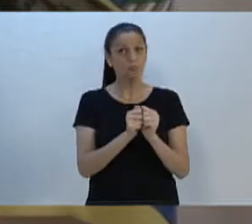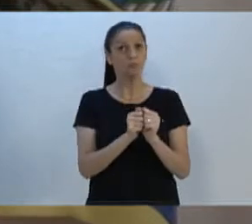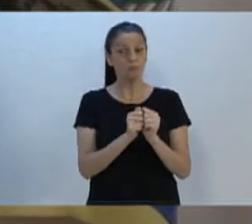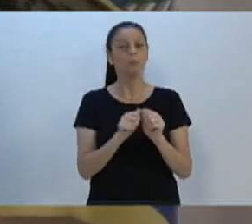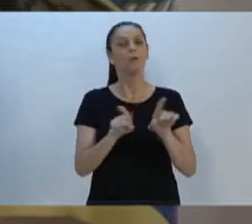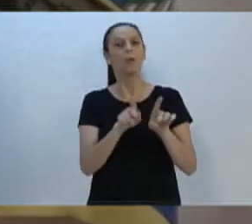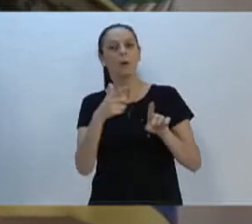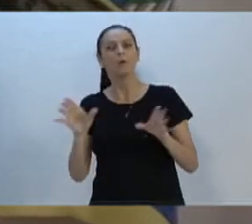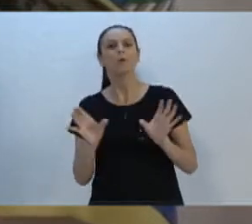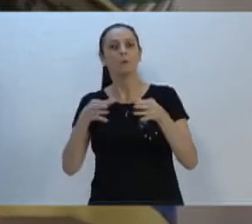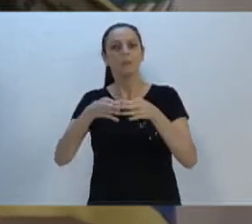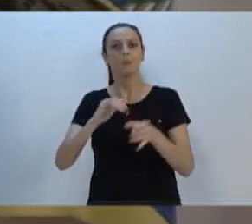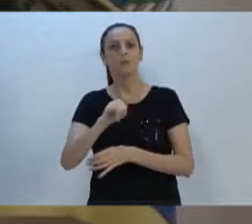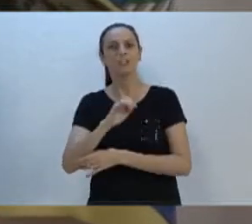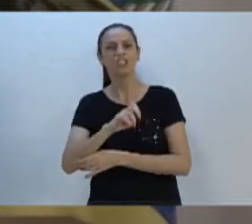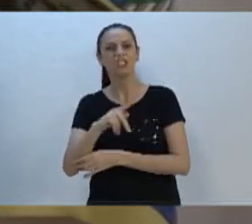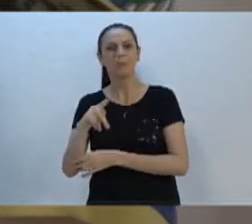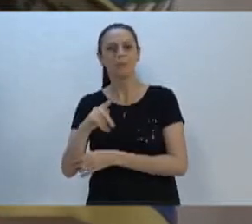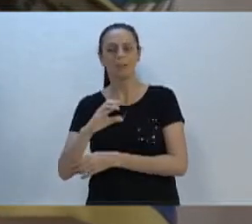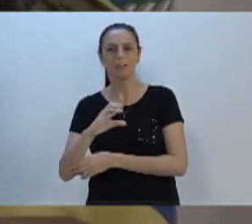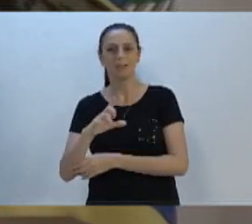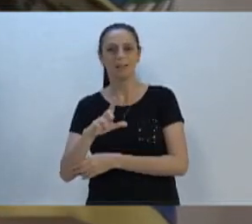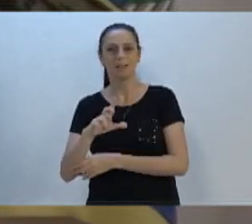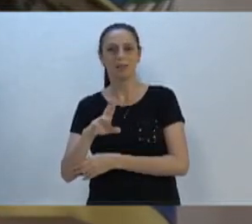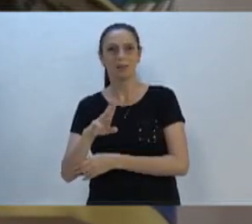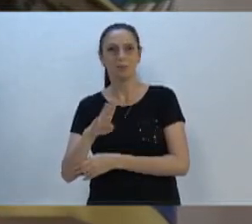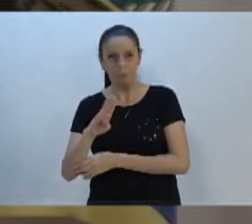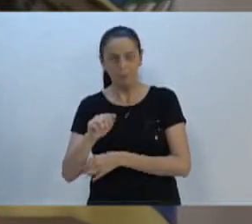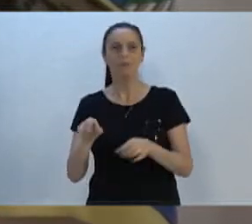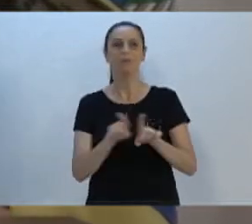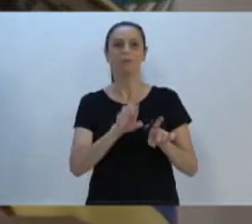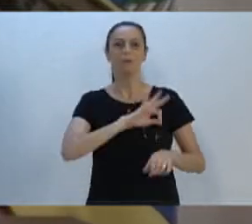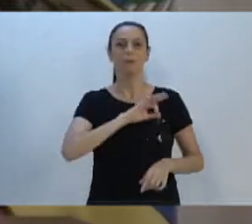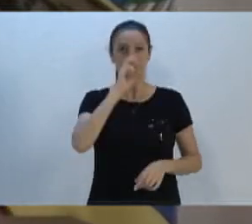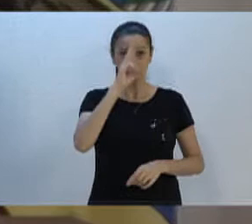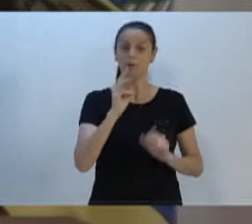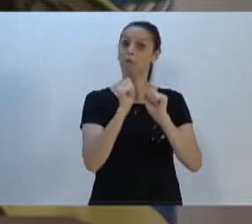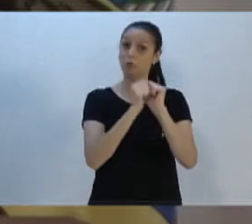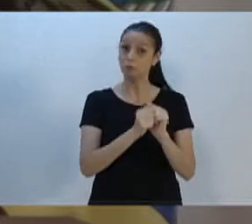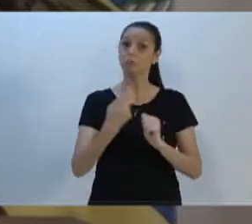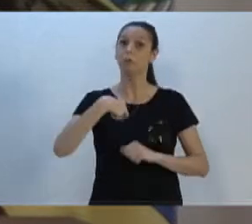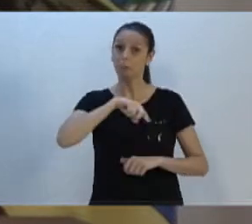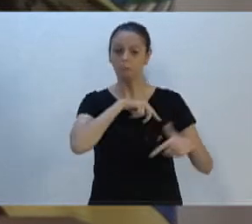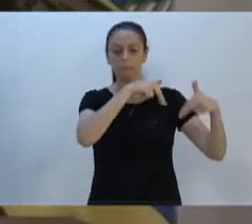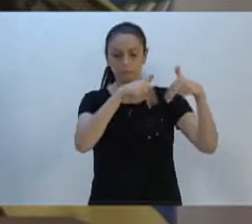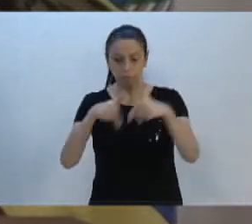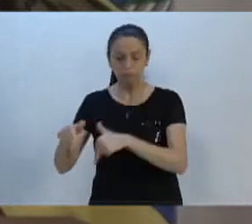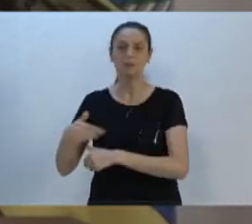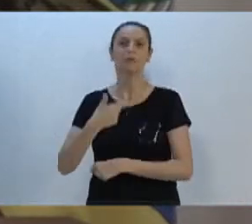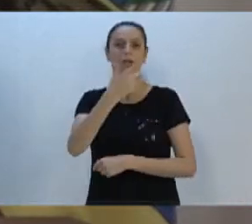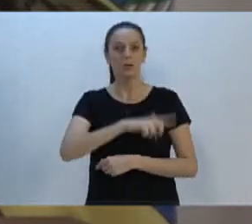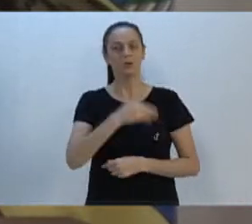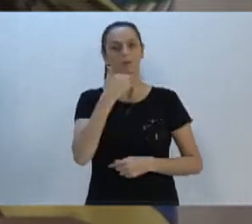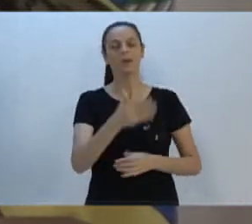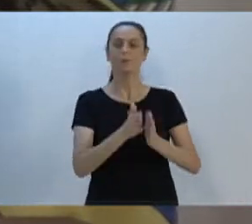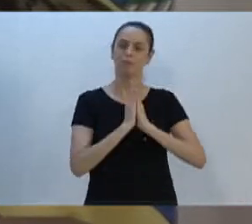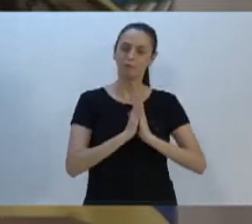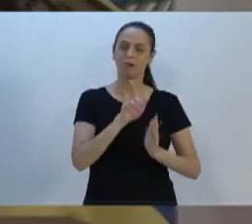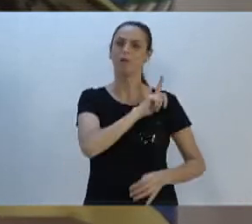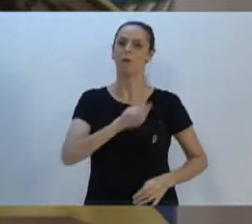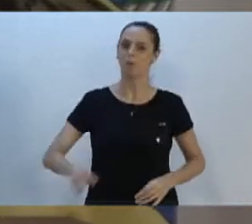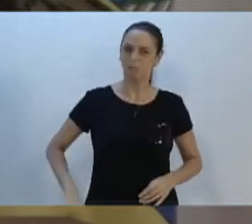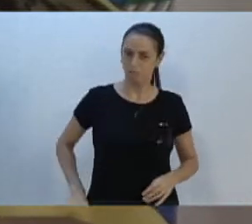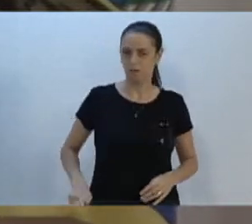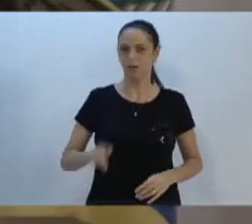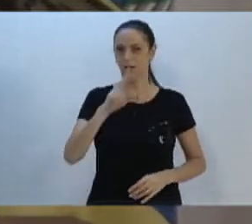Club e tantas pessoas que estiveram ali para colaborar conosco e Polícia Militar. Então, fica aqui o meu apelo mais uma vez ao governo municipal.